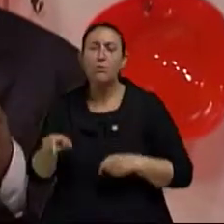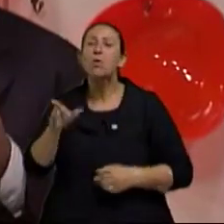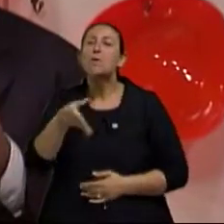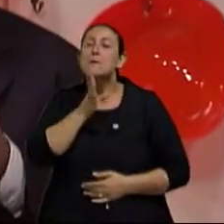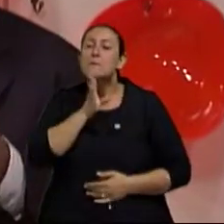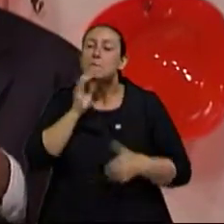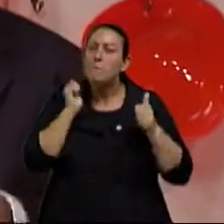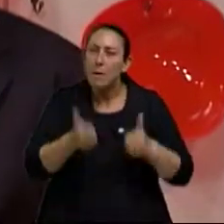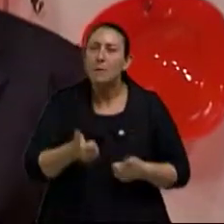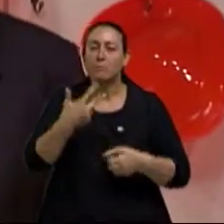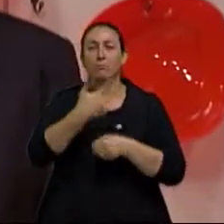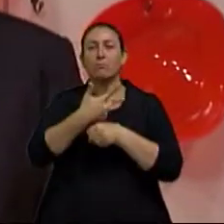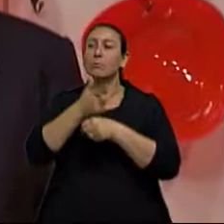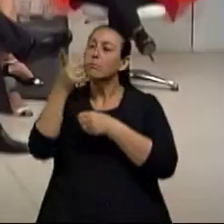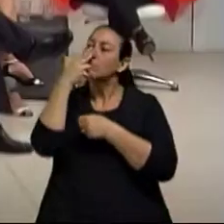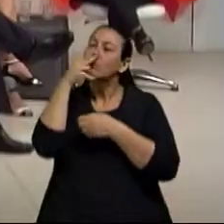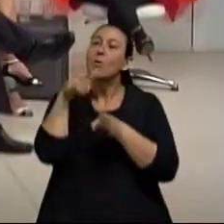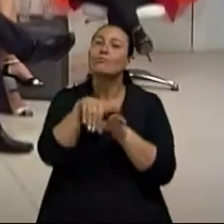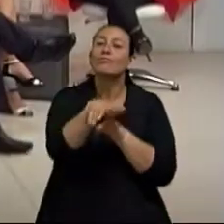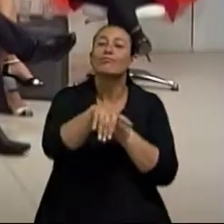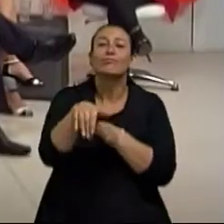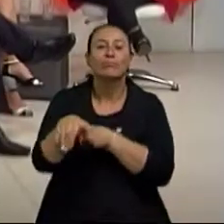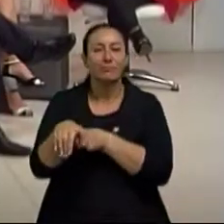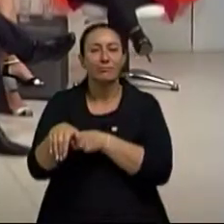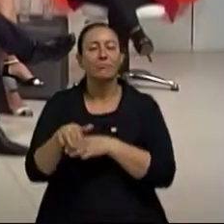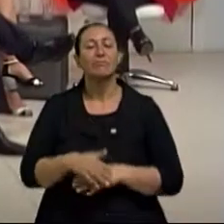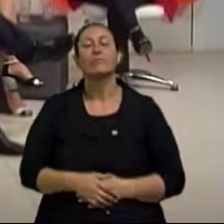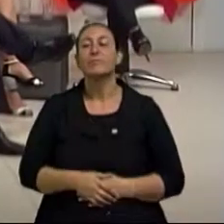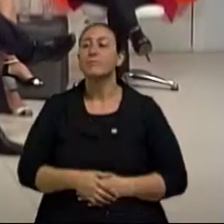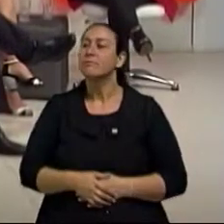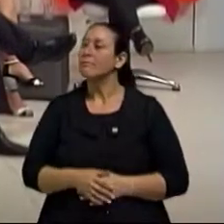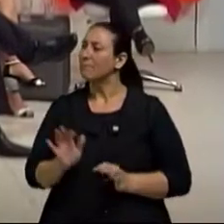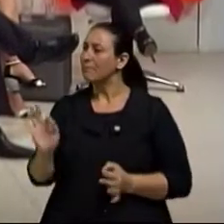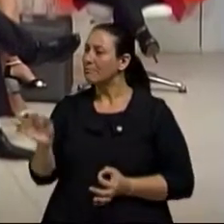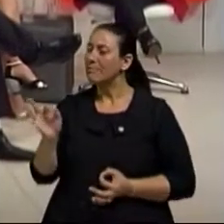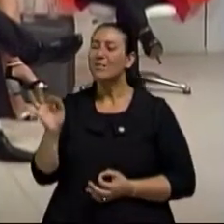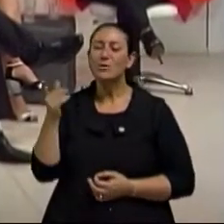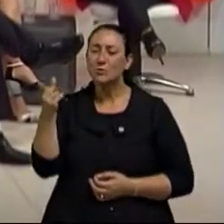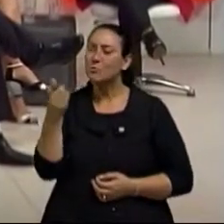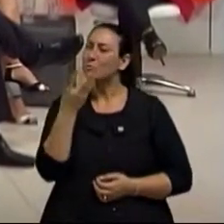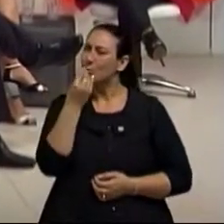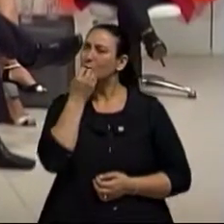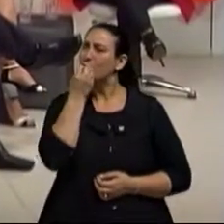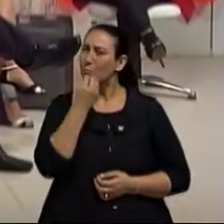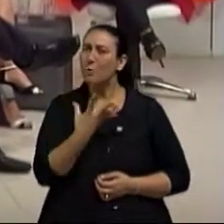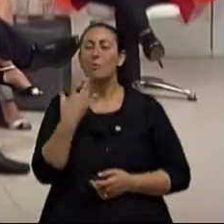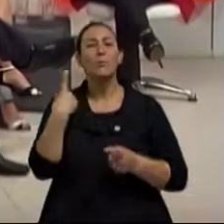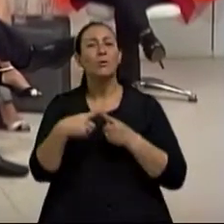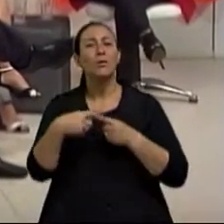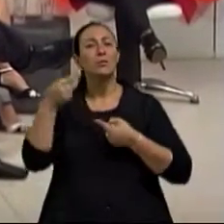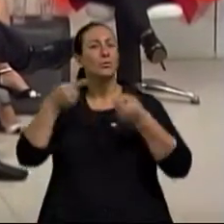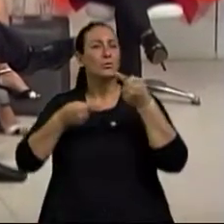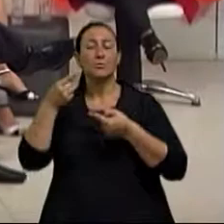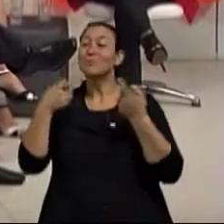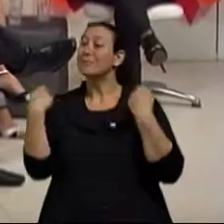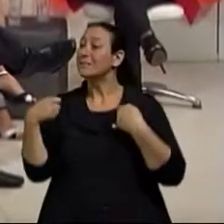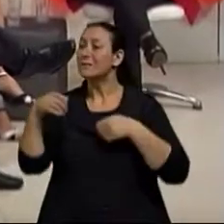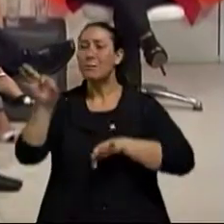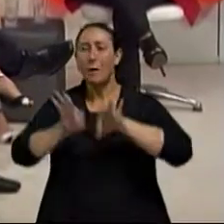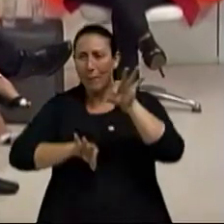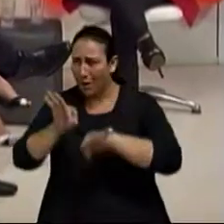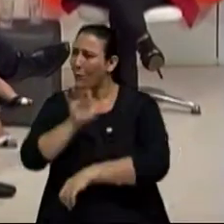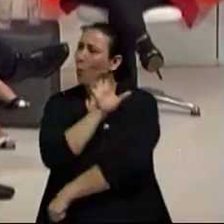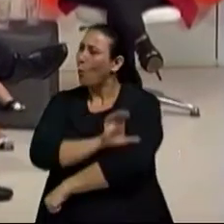dê essas orientações. Claro. Está ficando claro para nós que, de repente, tem que surgir preparações, cursos, né?